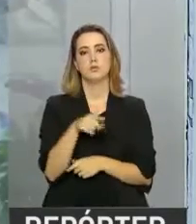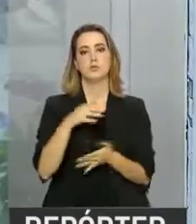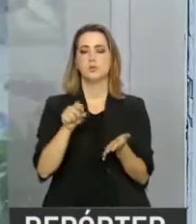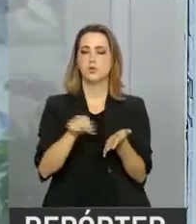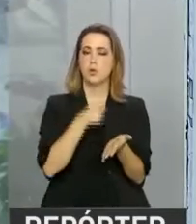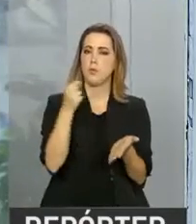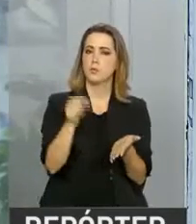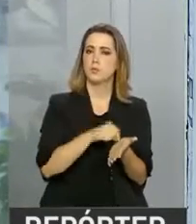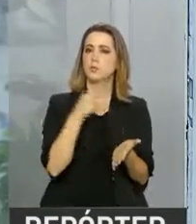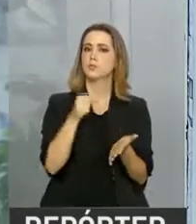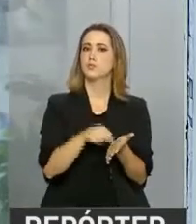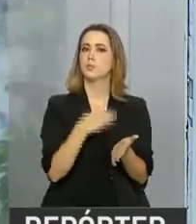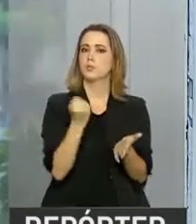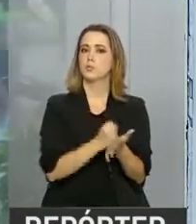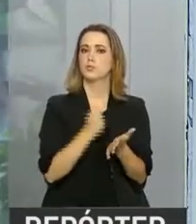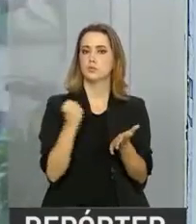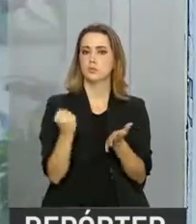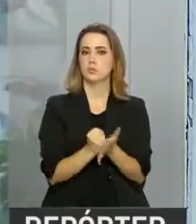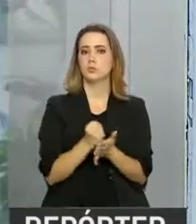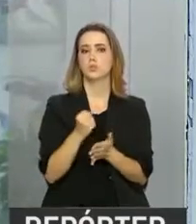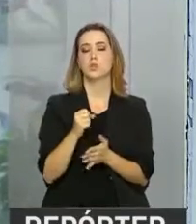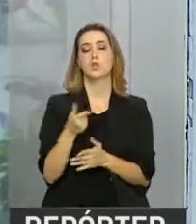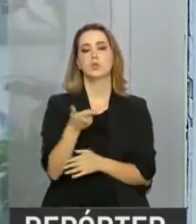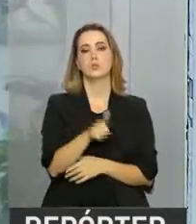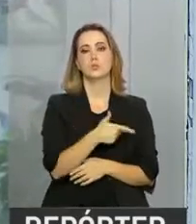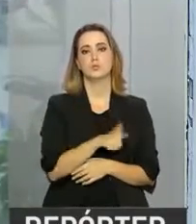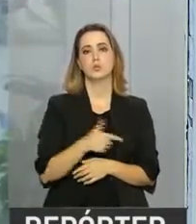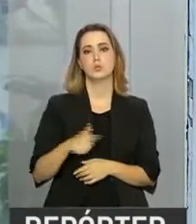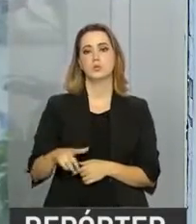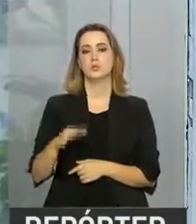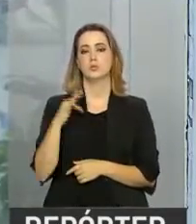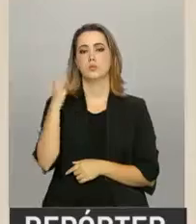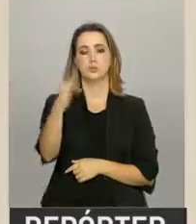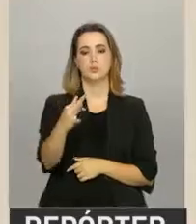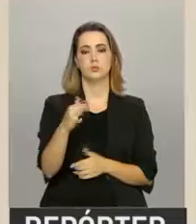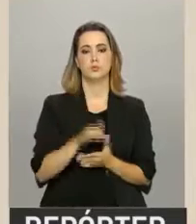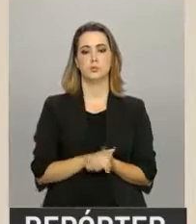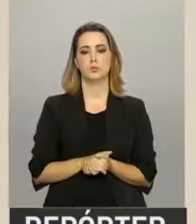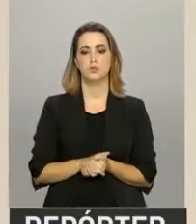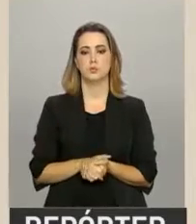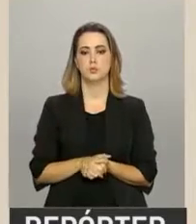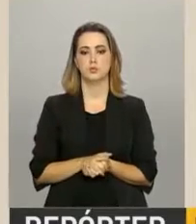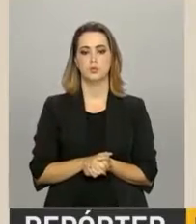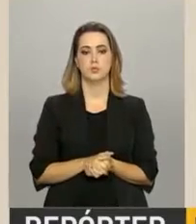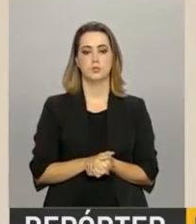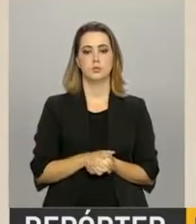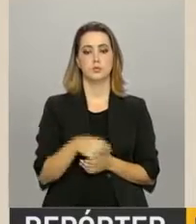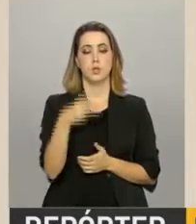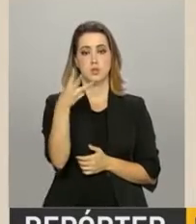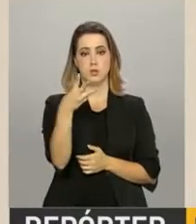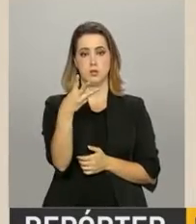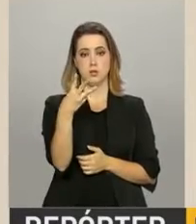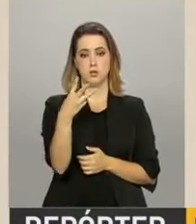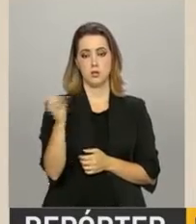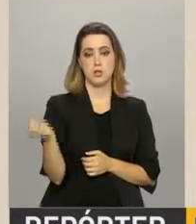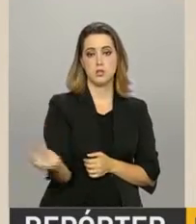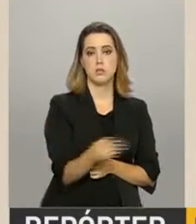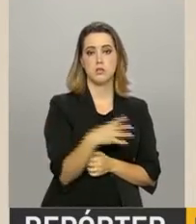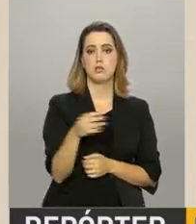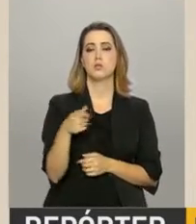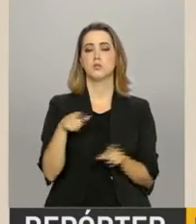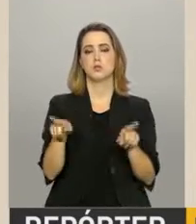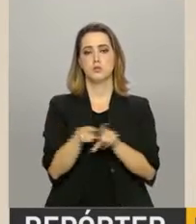assinaturas dos contratos e de outros empreendimentos futuros. São três novos investimentos e a